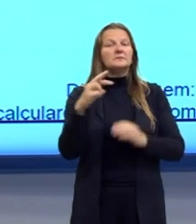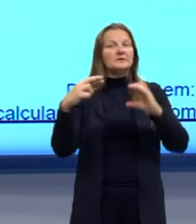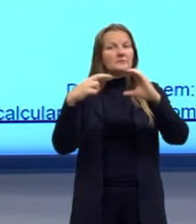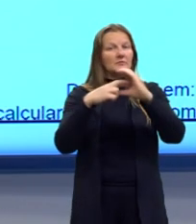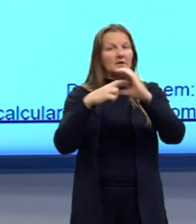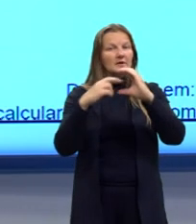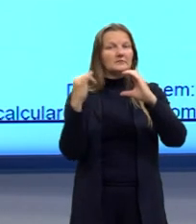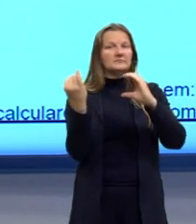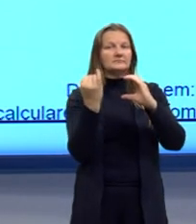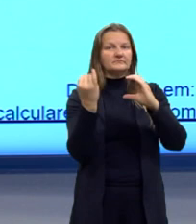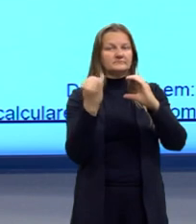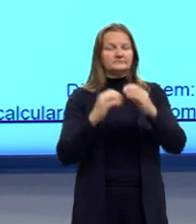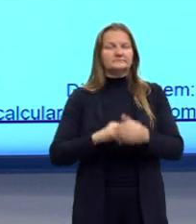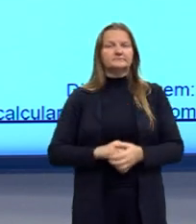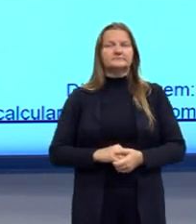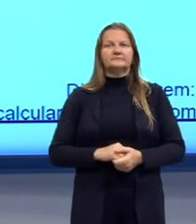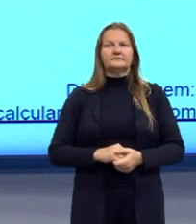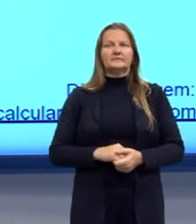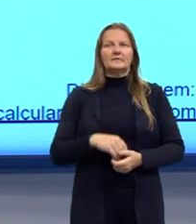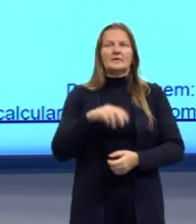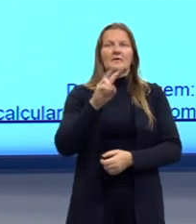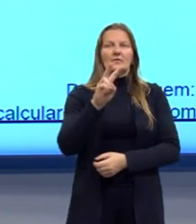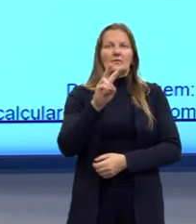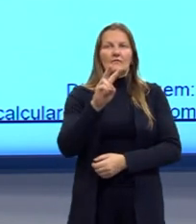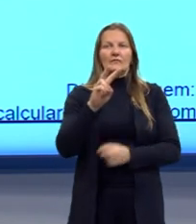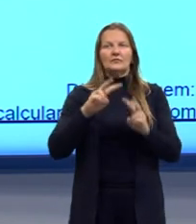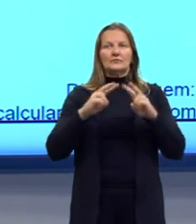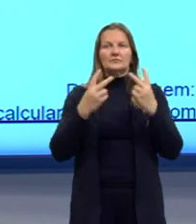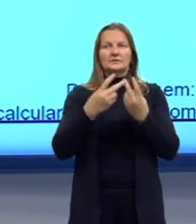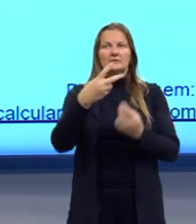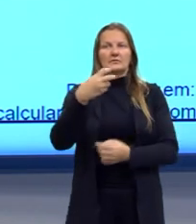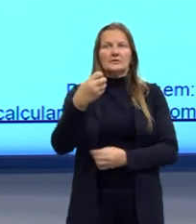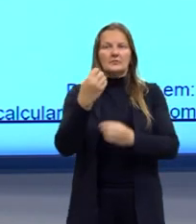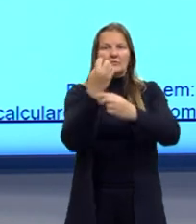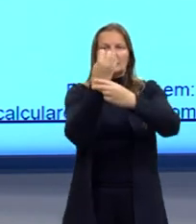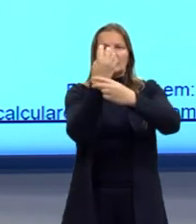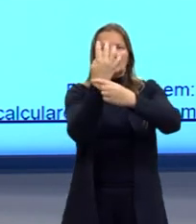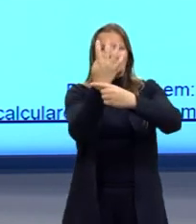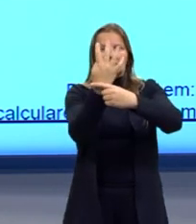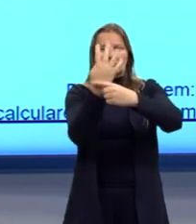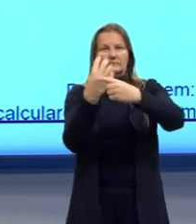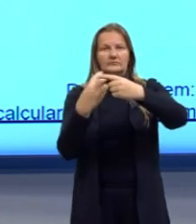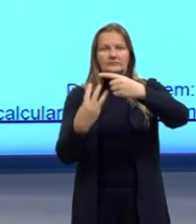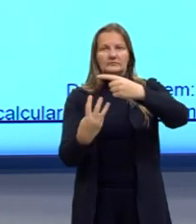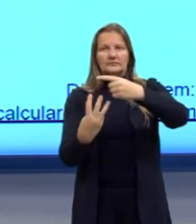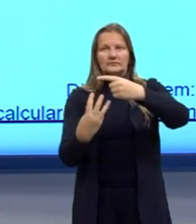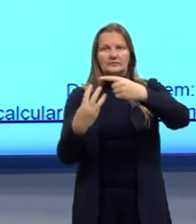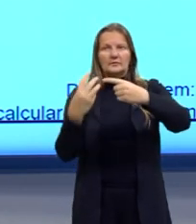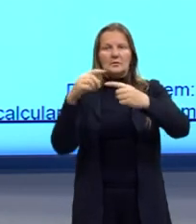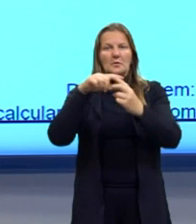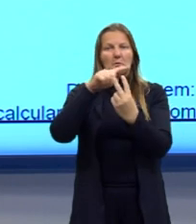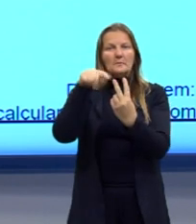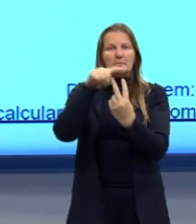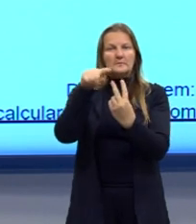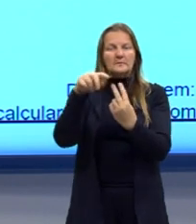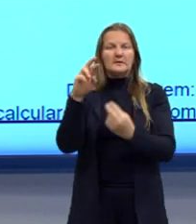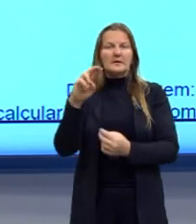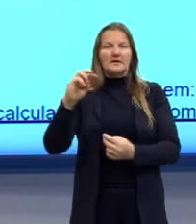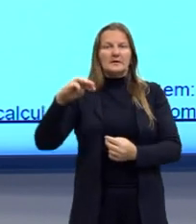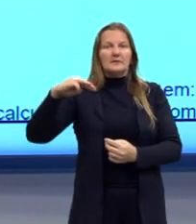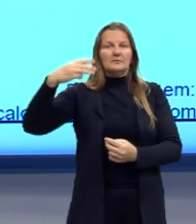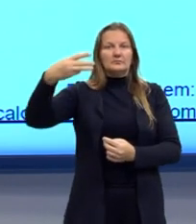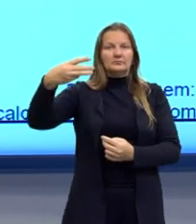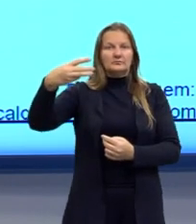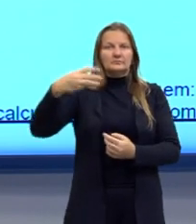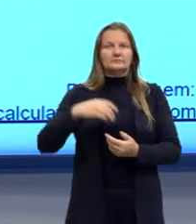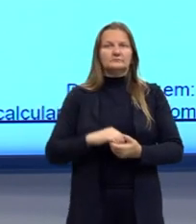raio, tá? Então o volume é 4 terços de πR ao cubo. Então